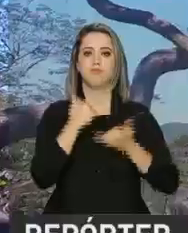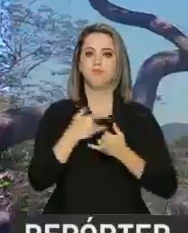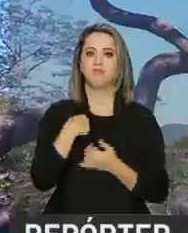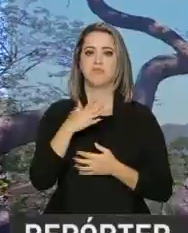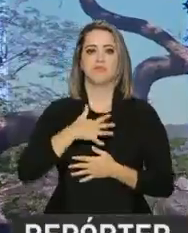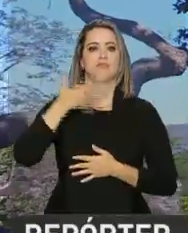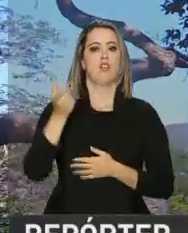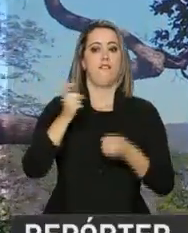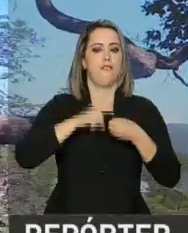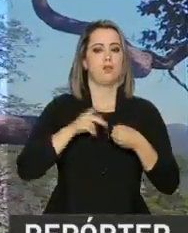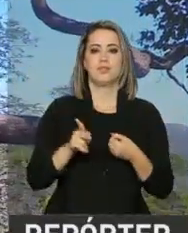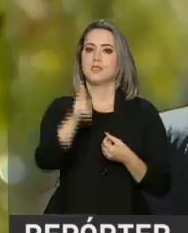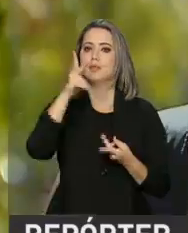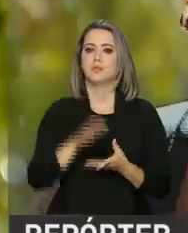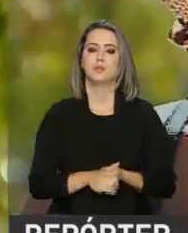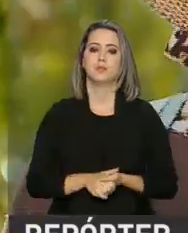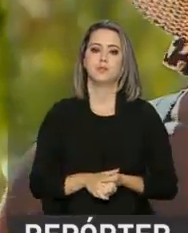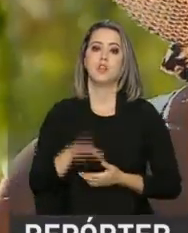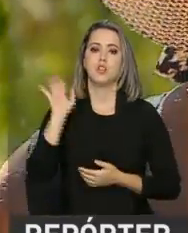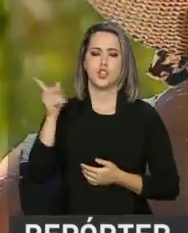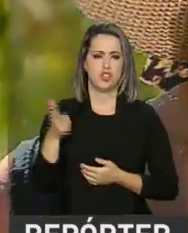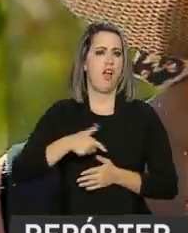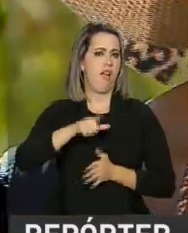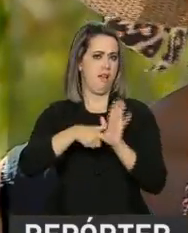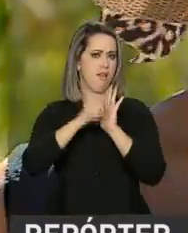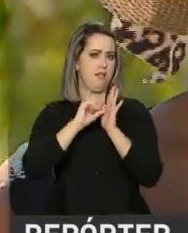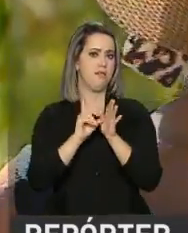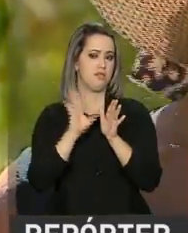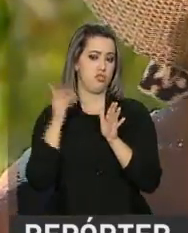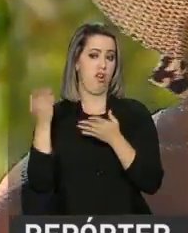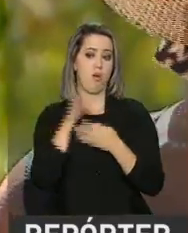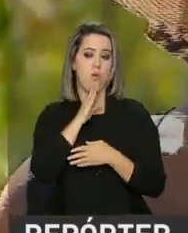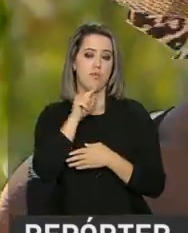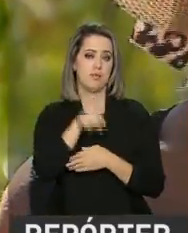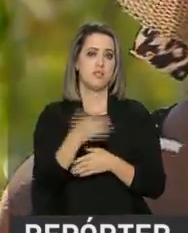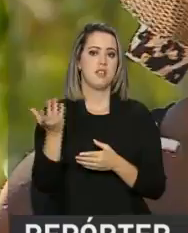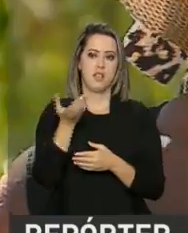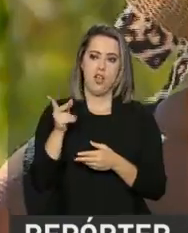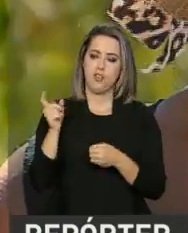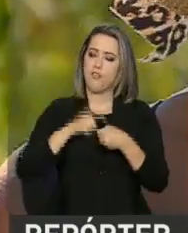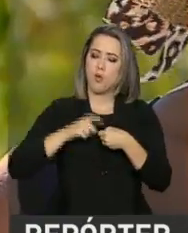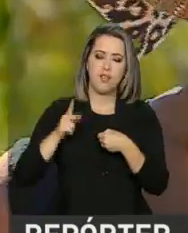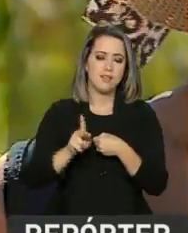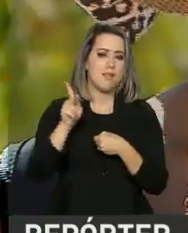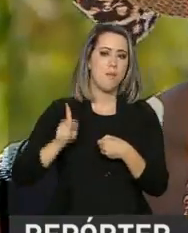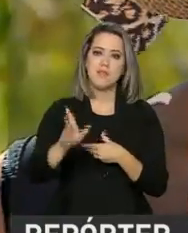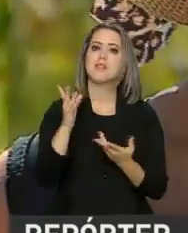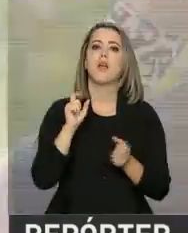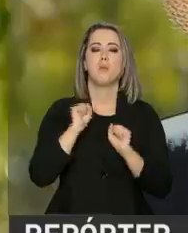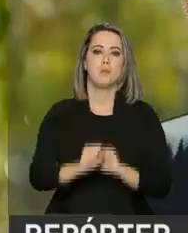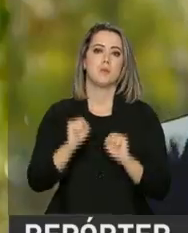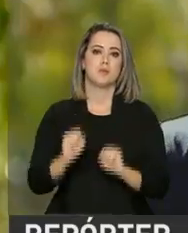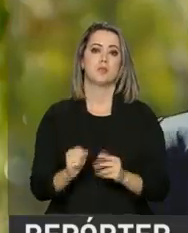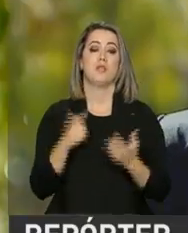visitou a Chapada dos Veadeiros. Eu já vim outras vezes, estou retornando e pretendo retornar sempre que tiver a